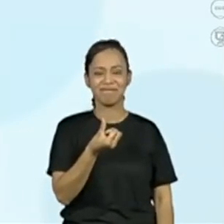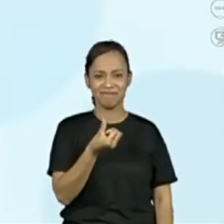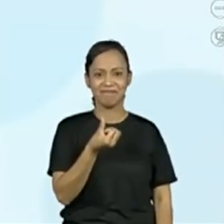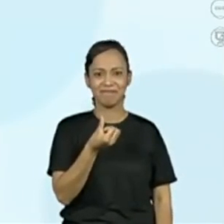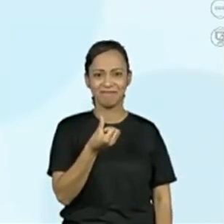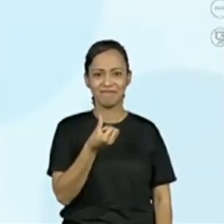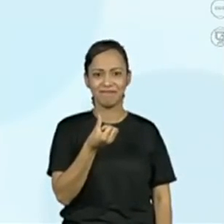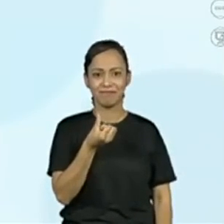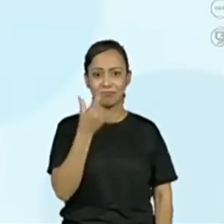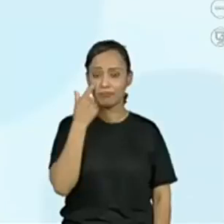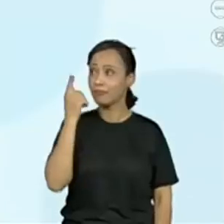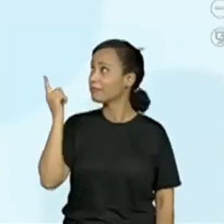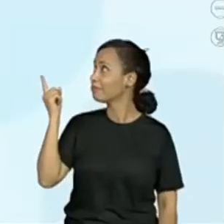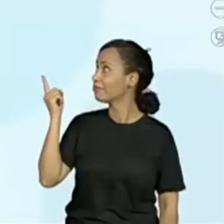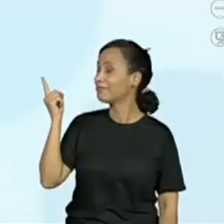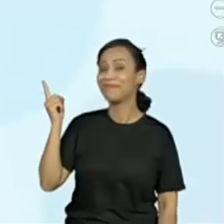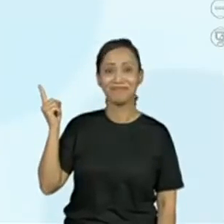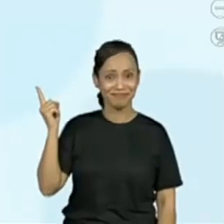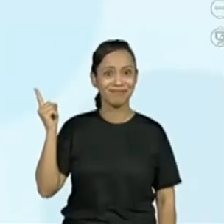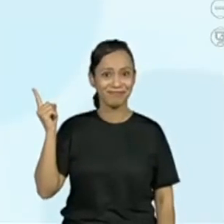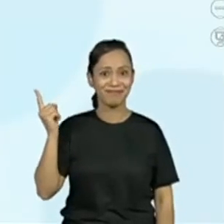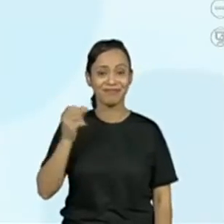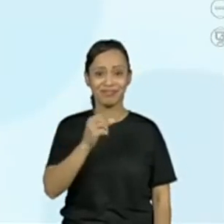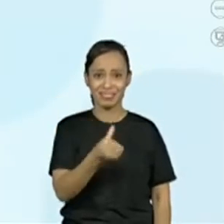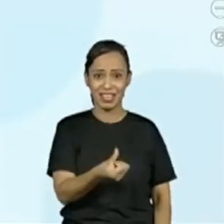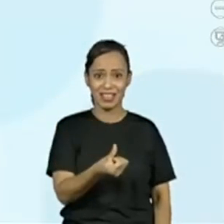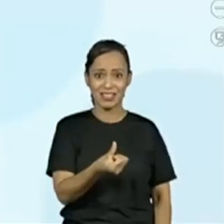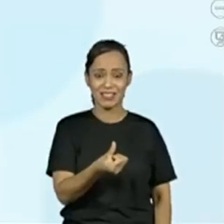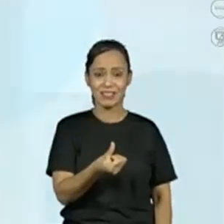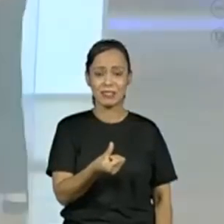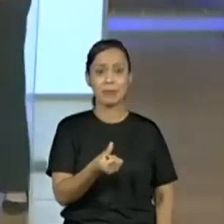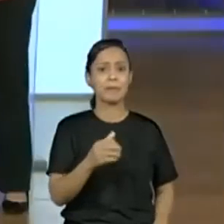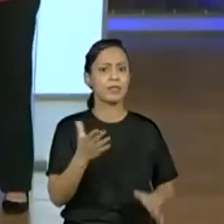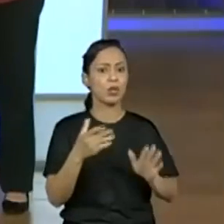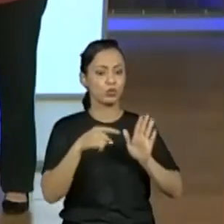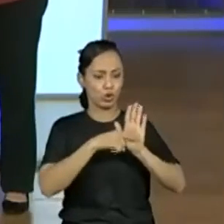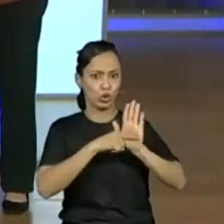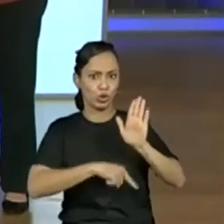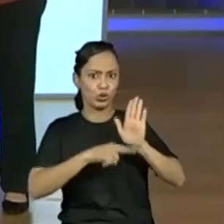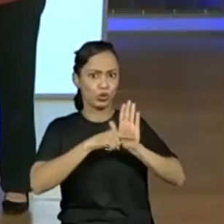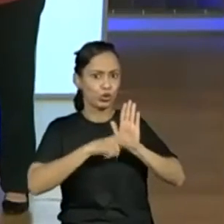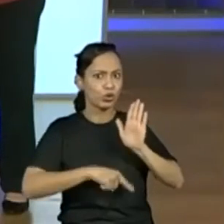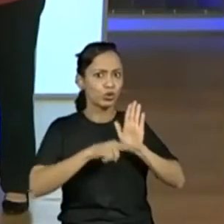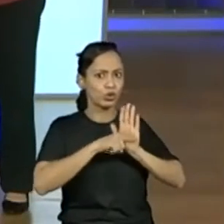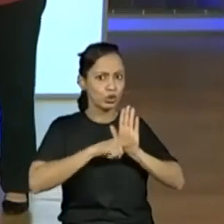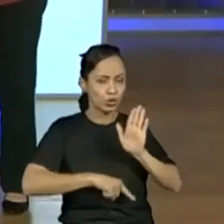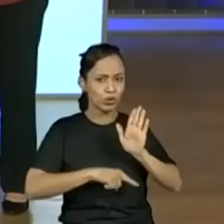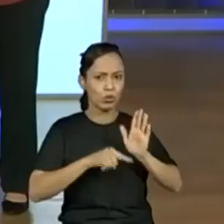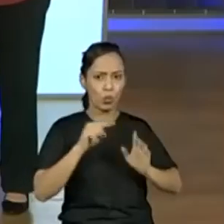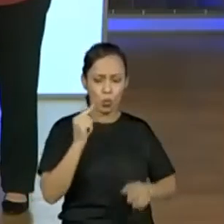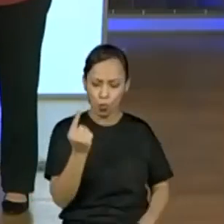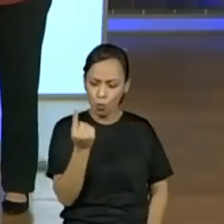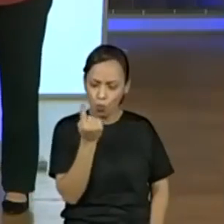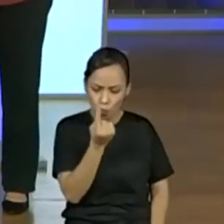Ordem decrescente. Podemos ver então, professor, que sempre que nós tiramos uma unidade de um número